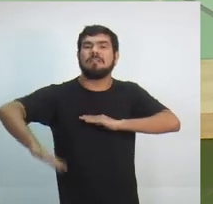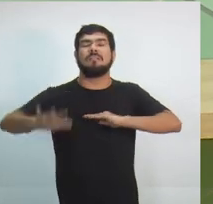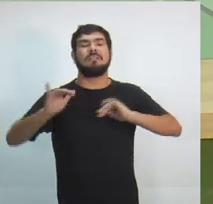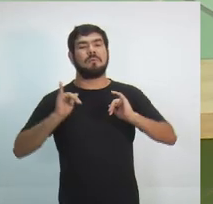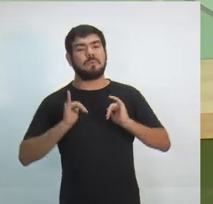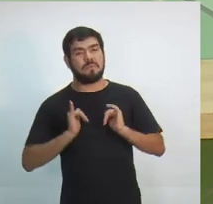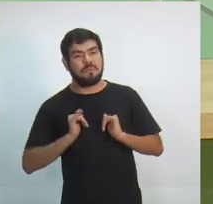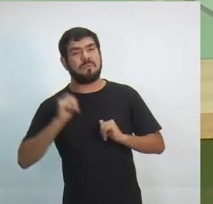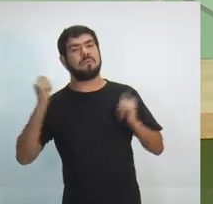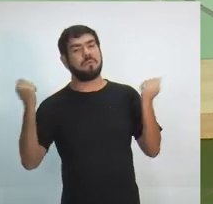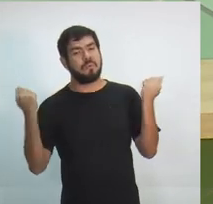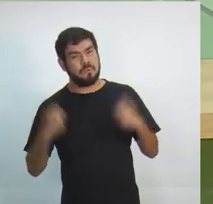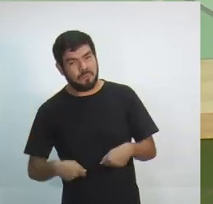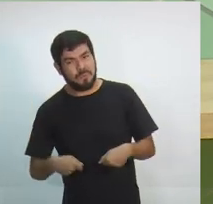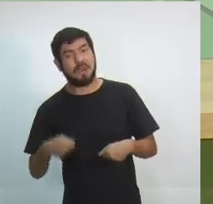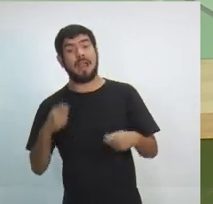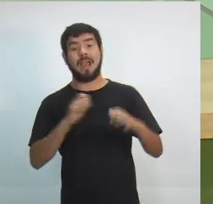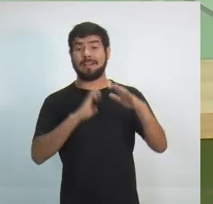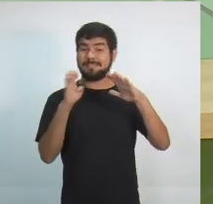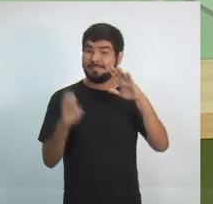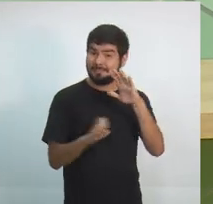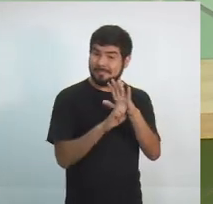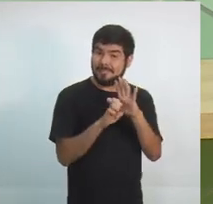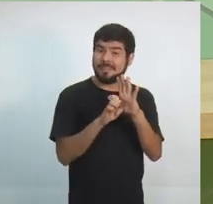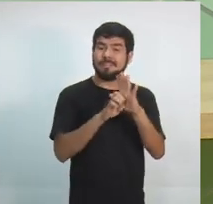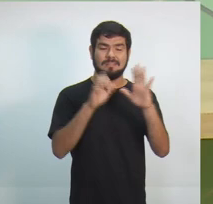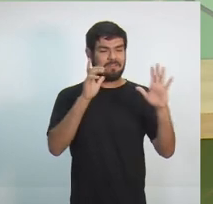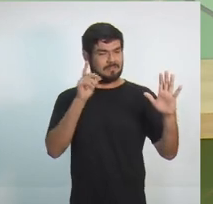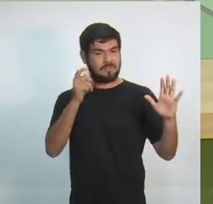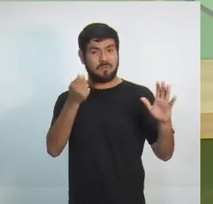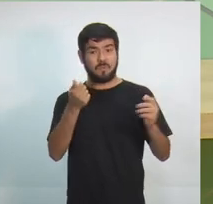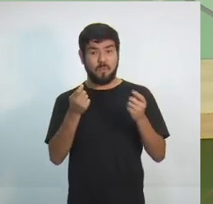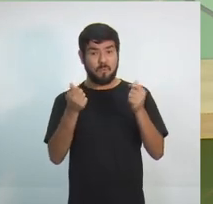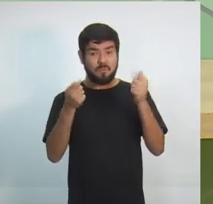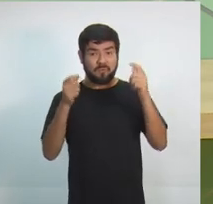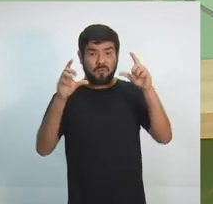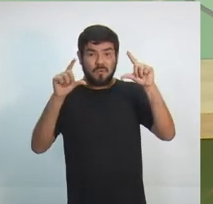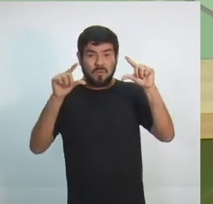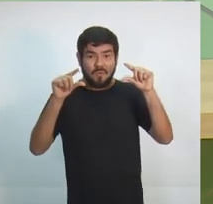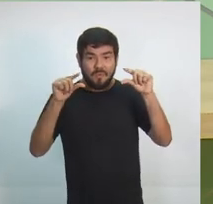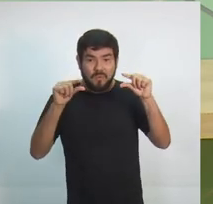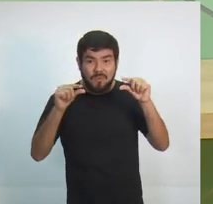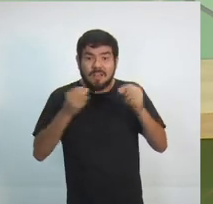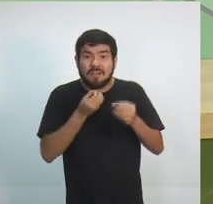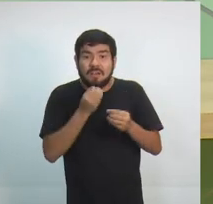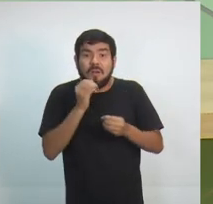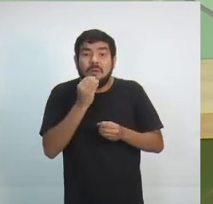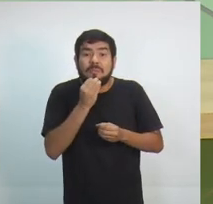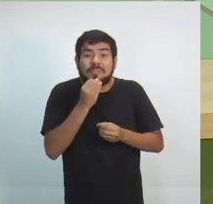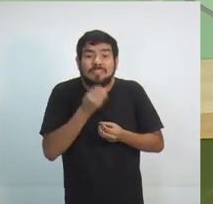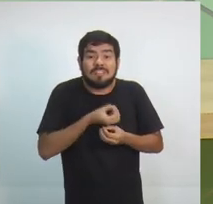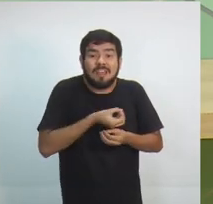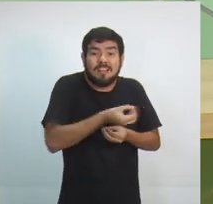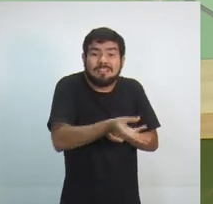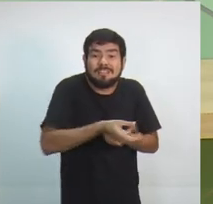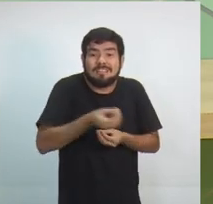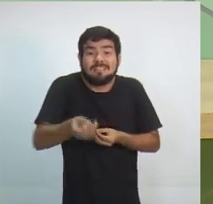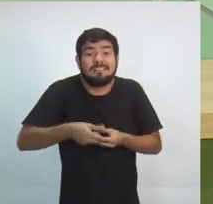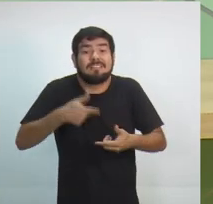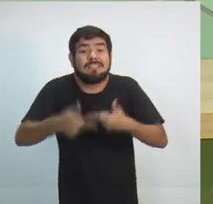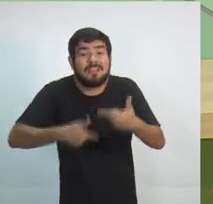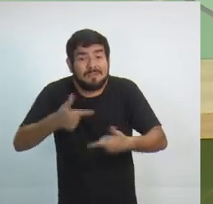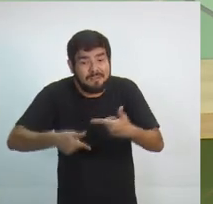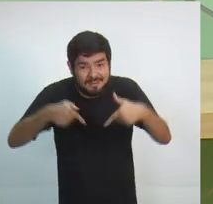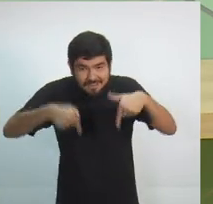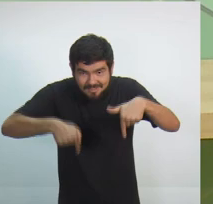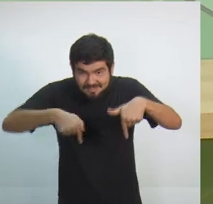diminuído os seus custos, vão investir mais e vão oferecer mais oportunidades de emprego aqui na cidade